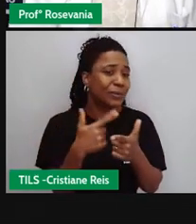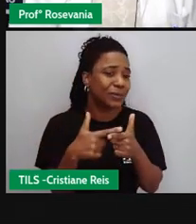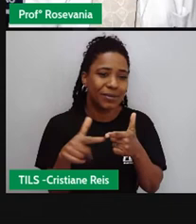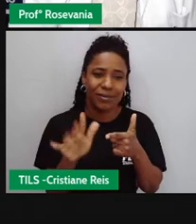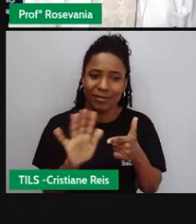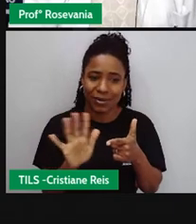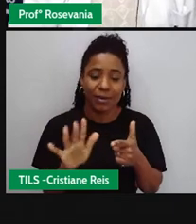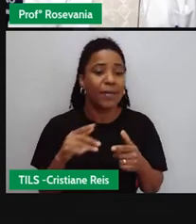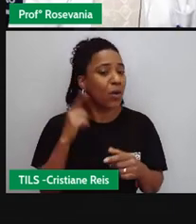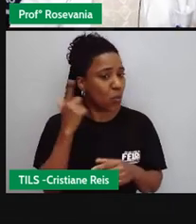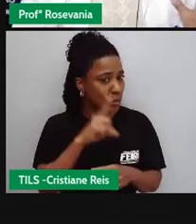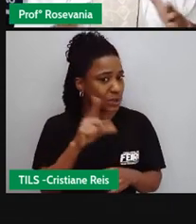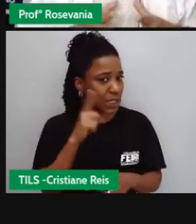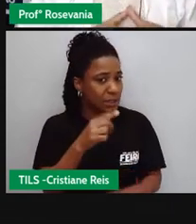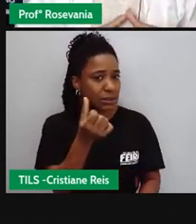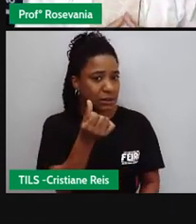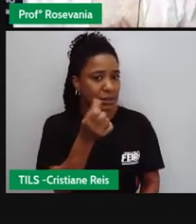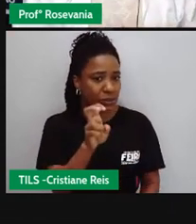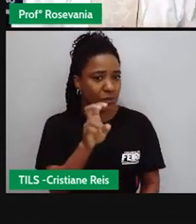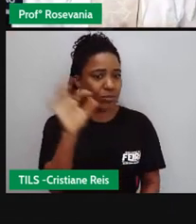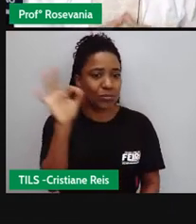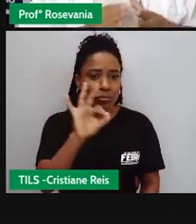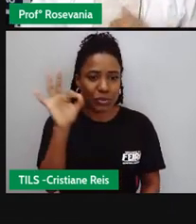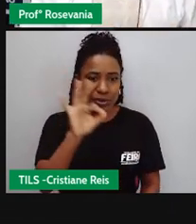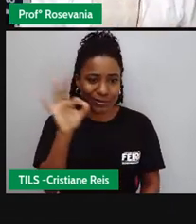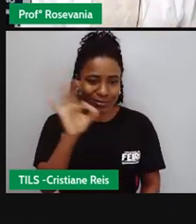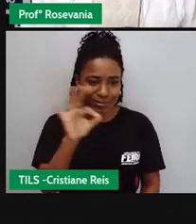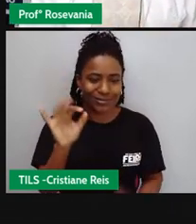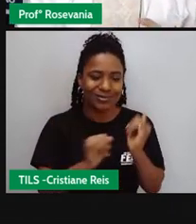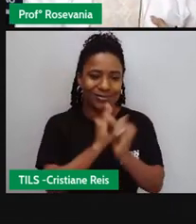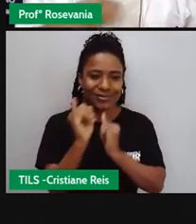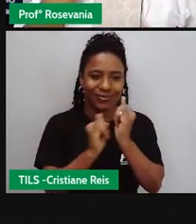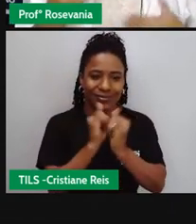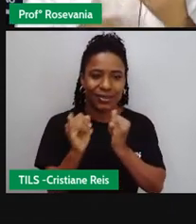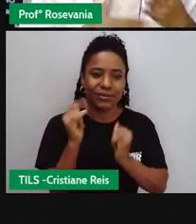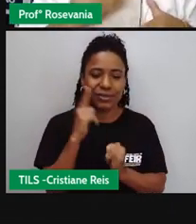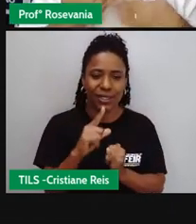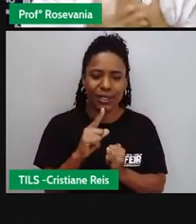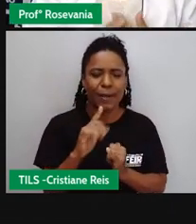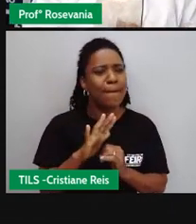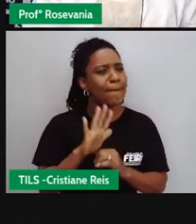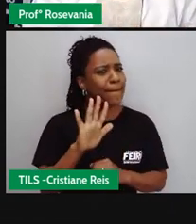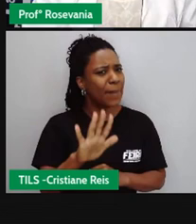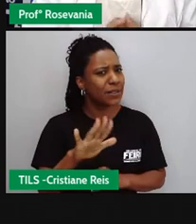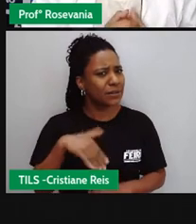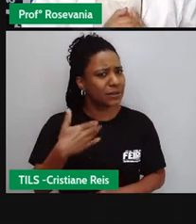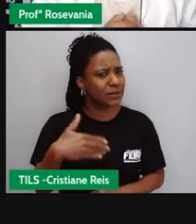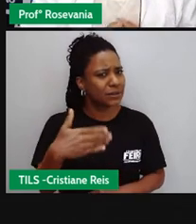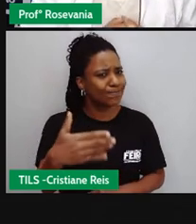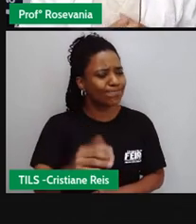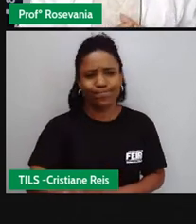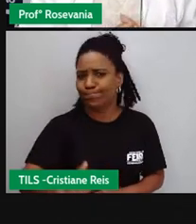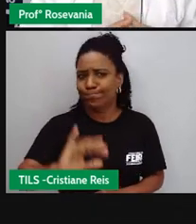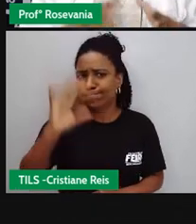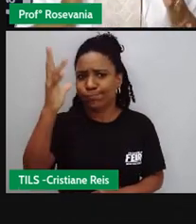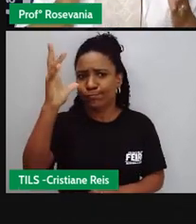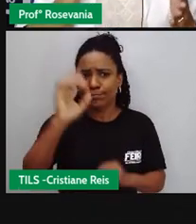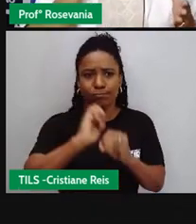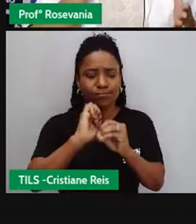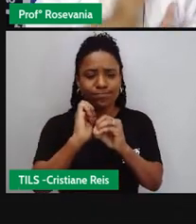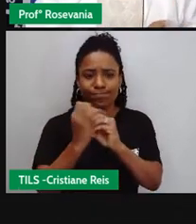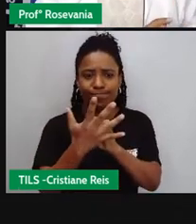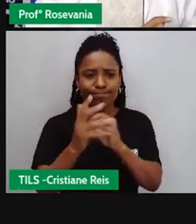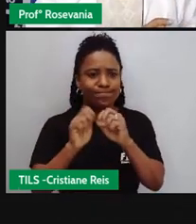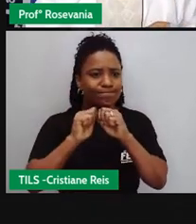à internet só que aí veio a pandemia em que as aulas começaram a ser online e